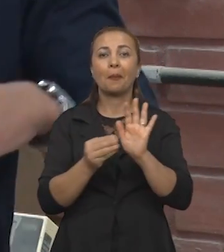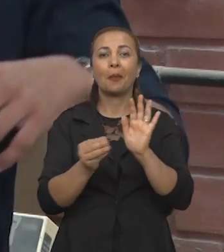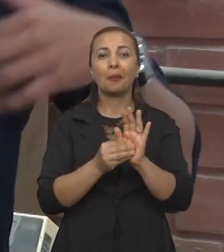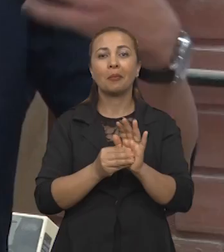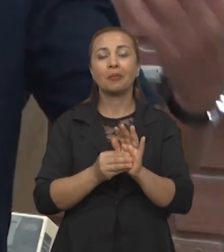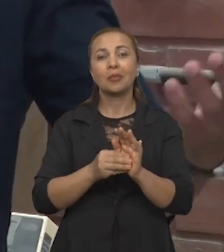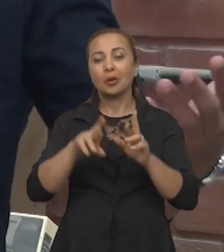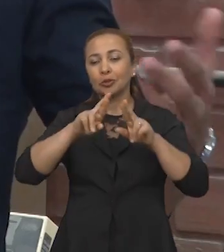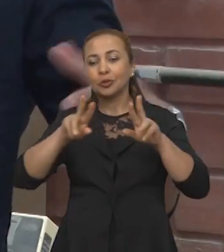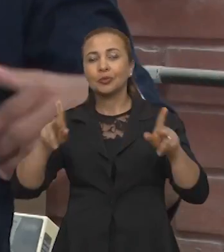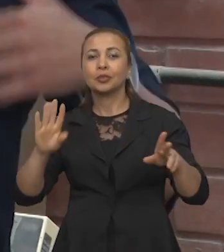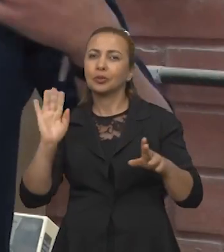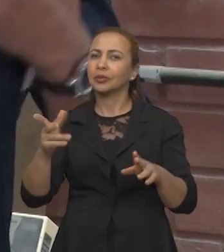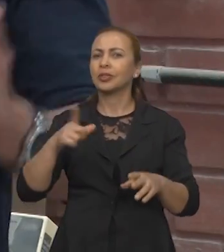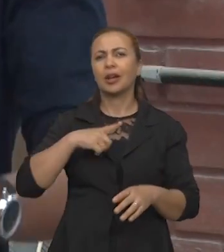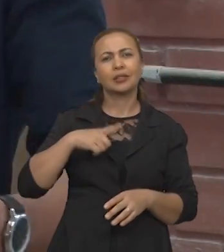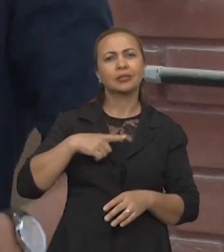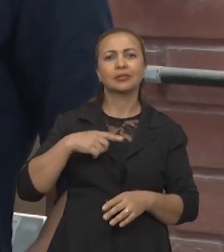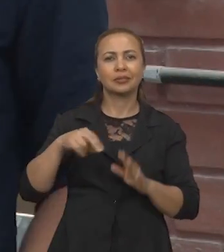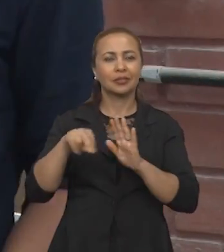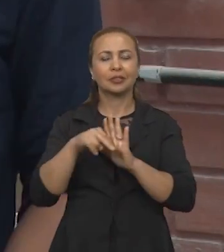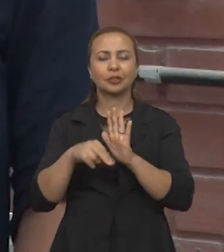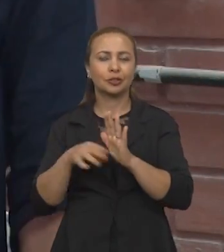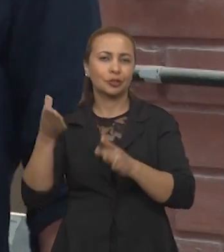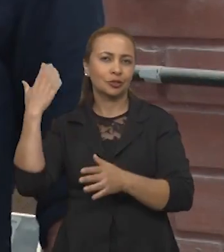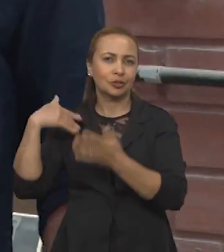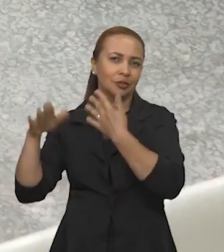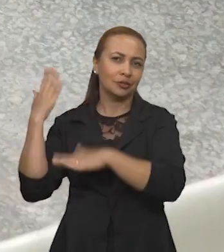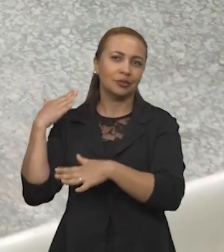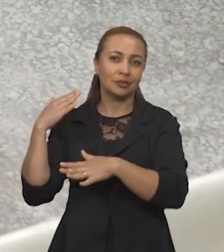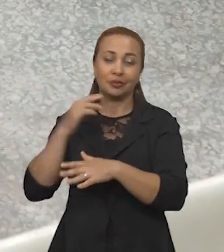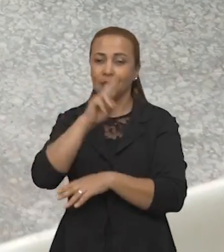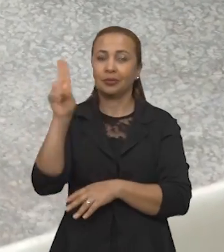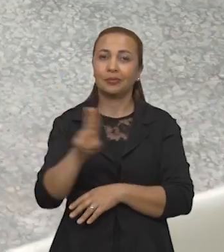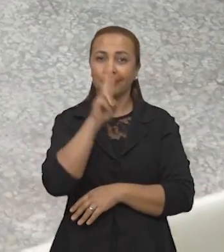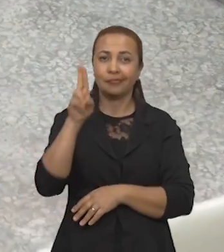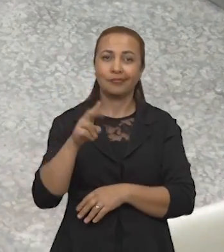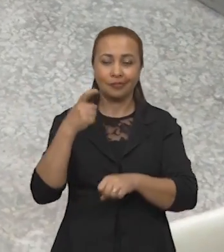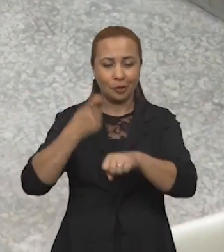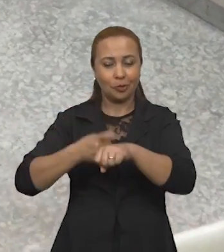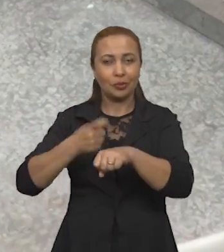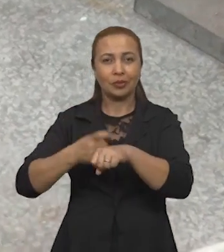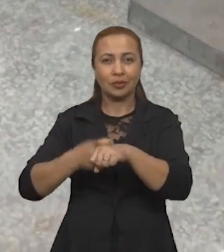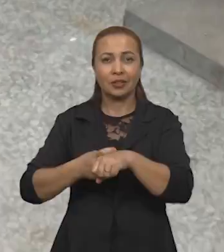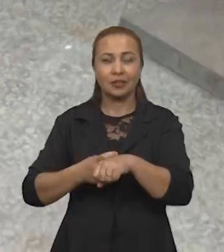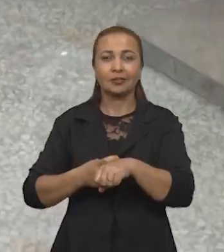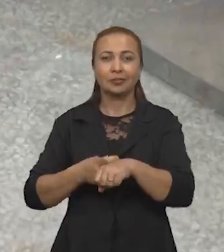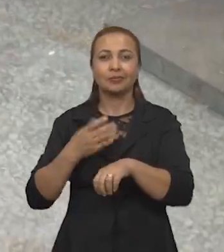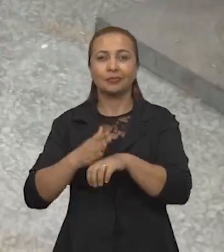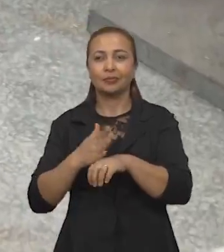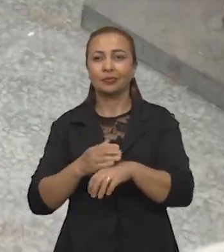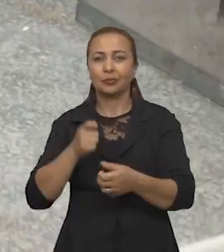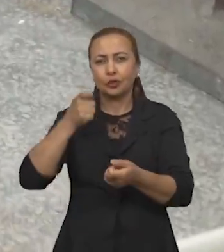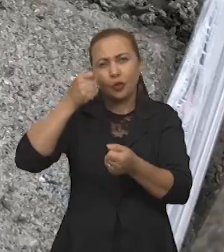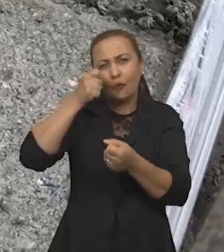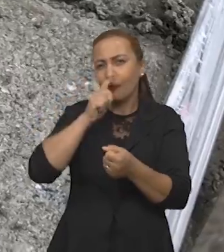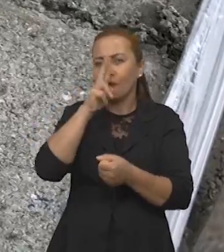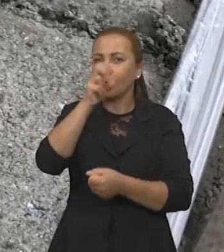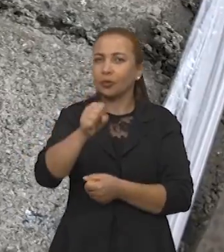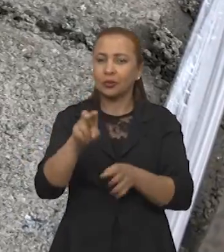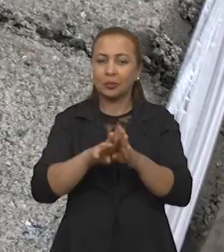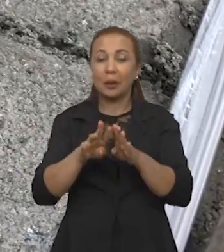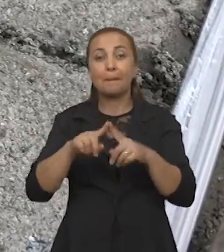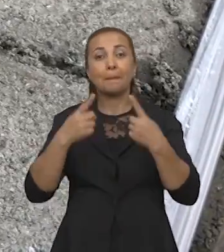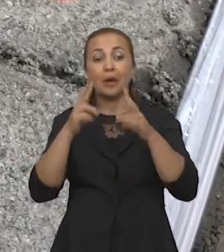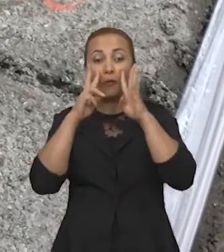essa, propor ensaios diferentes dos já normatizados propostos por Nilo, utilizar a questão da durabilidade, ensaios de resistência, mas